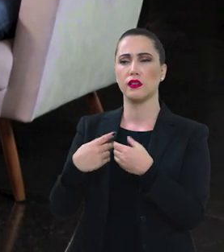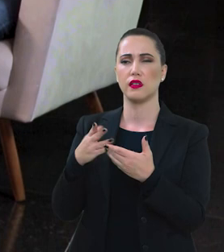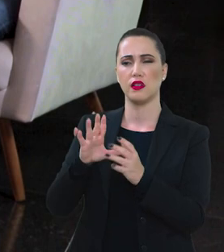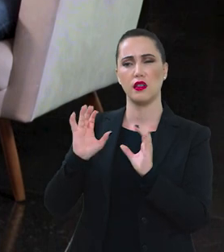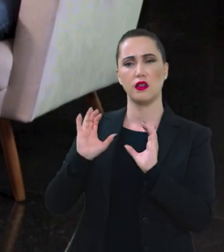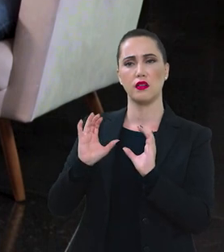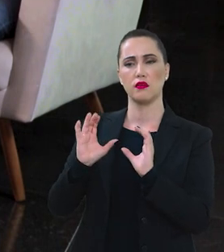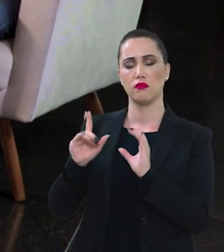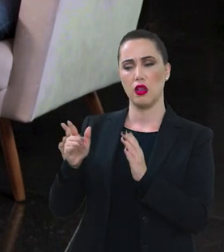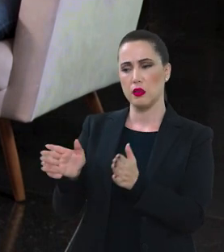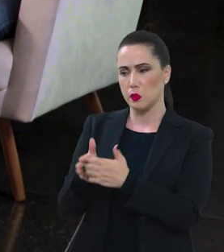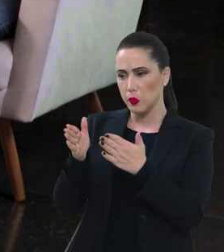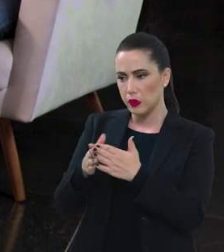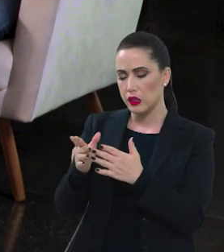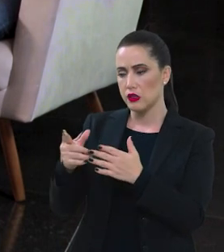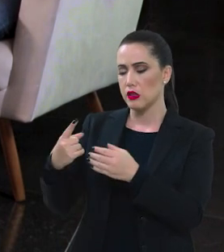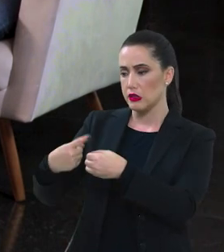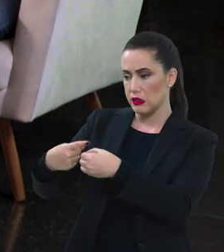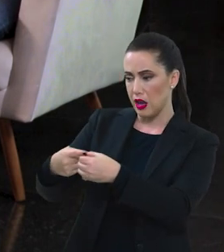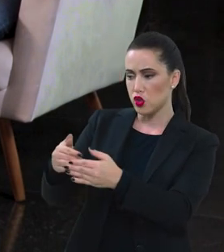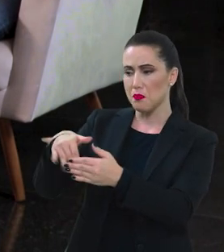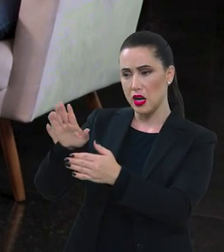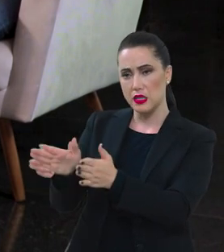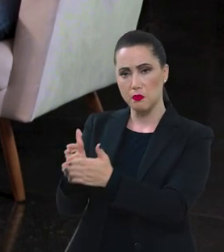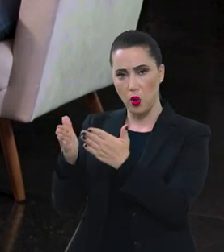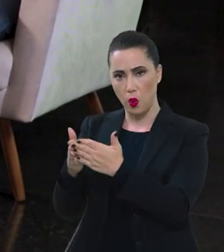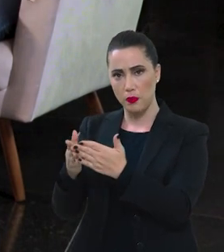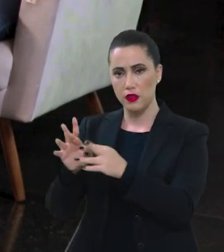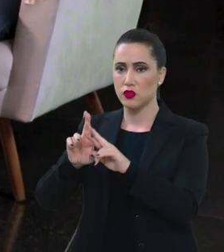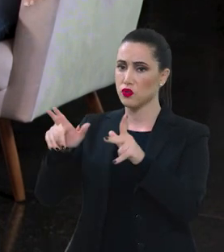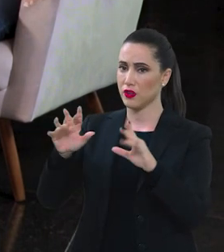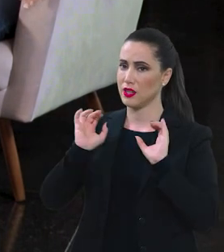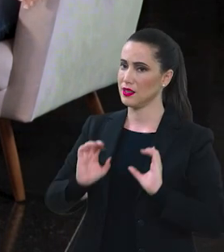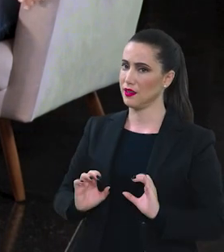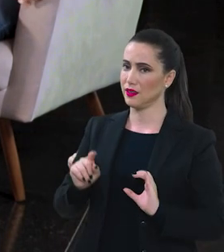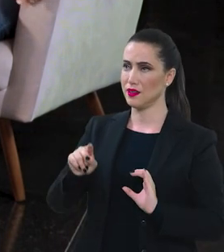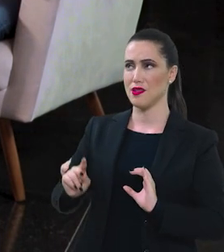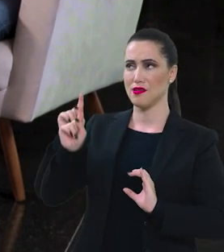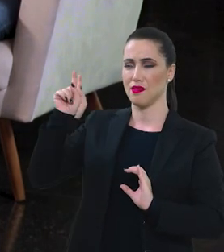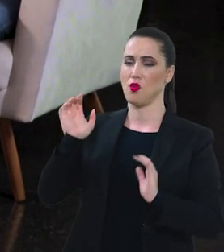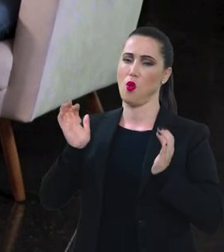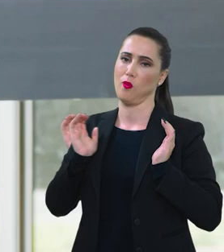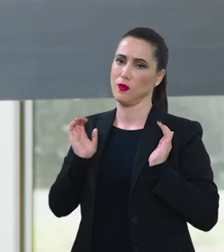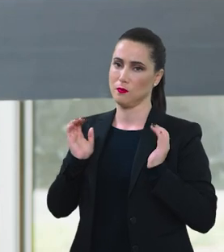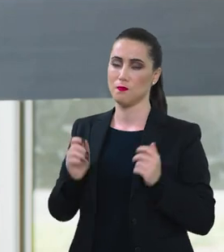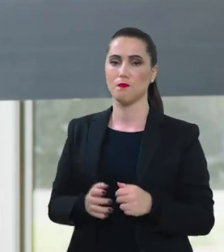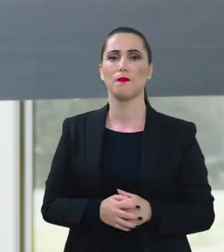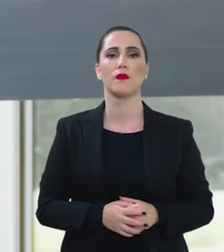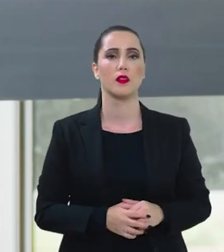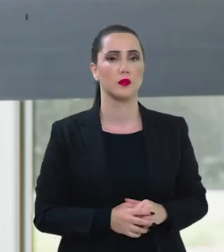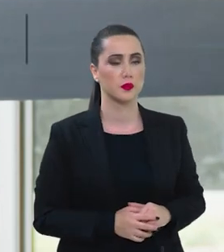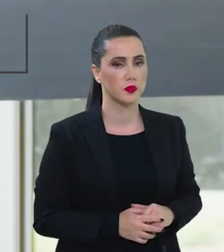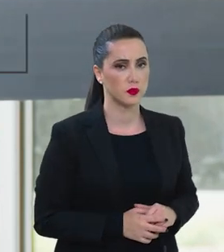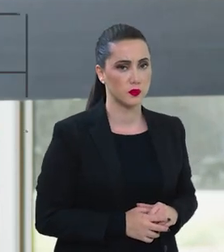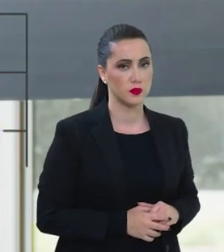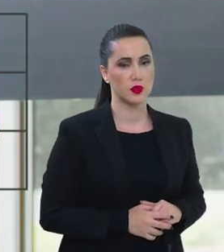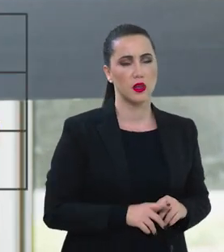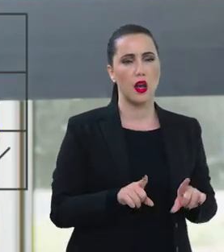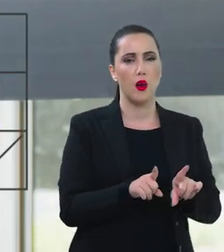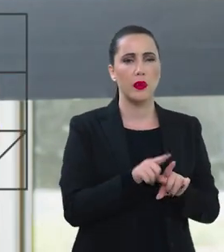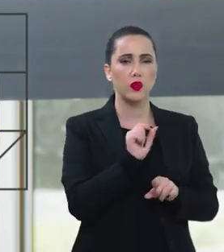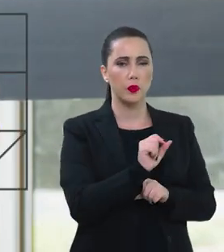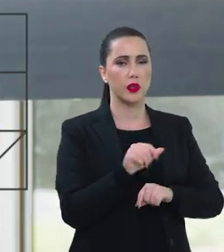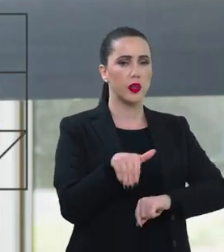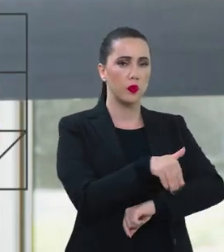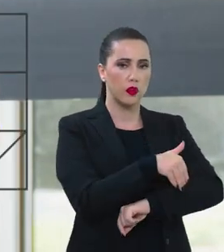cidadania é muito diferente de em outras partes da mesma cidade. Exatamente às vezes o seu CEP onde